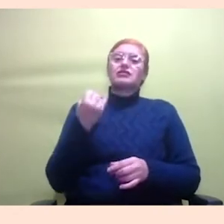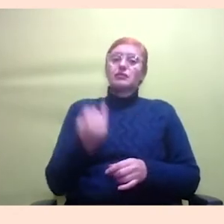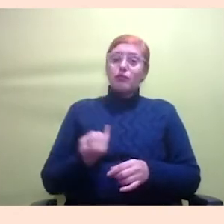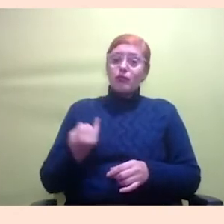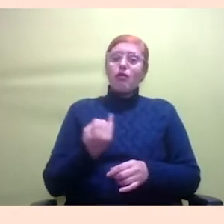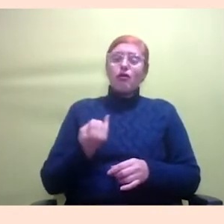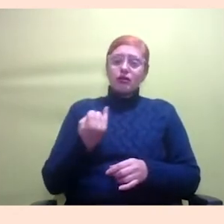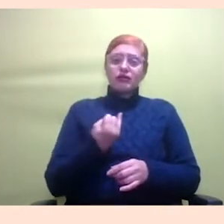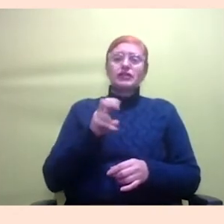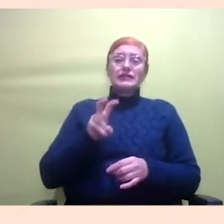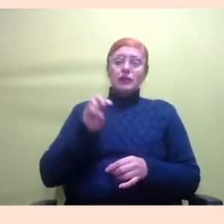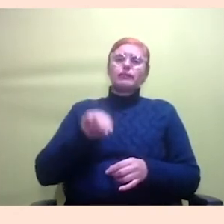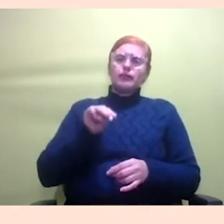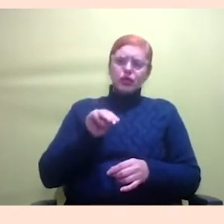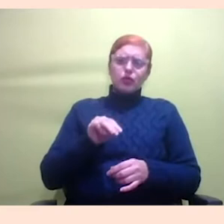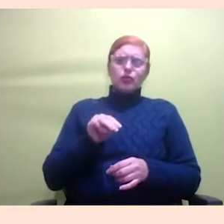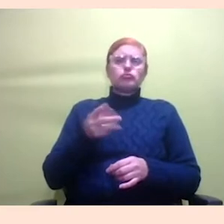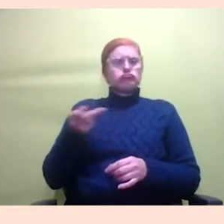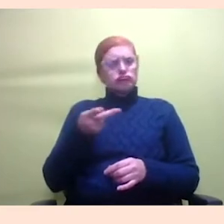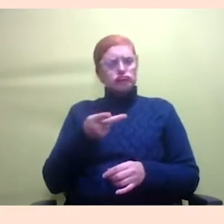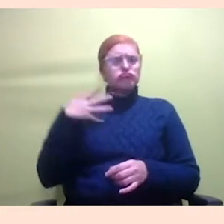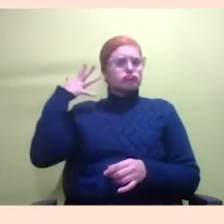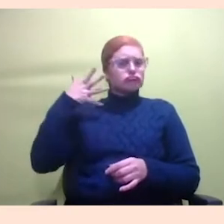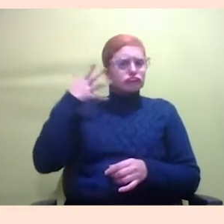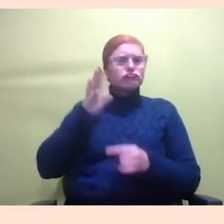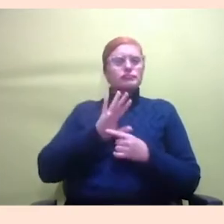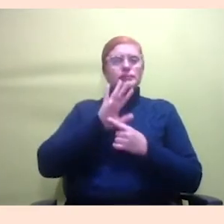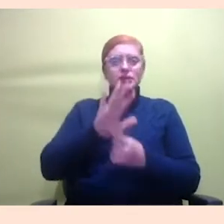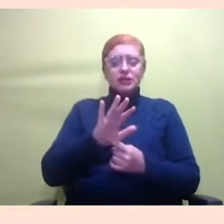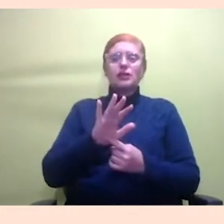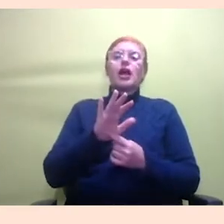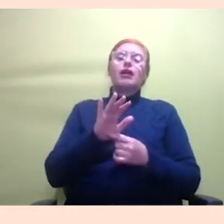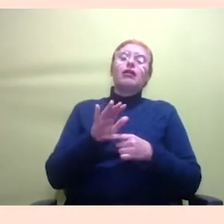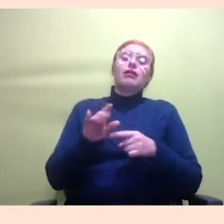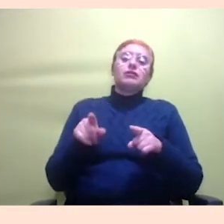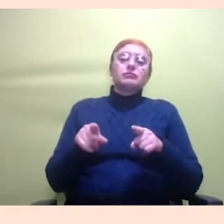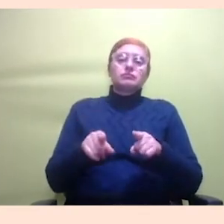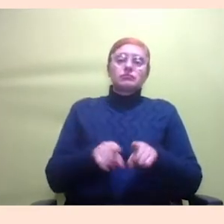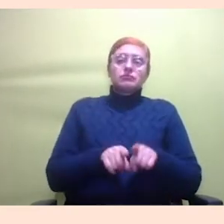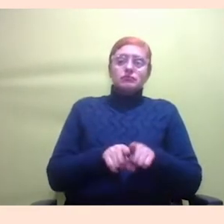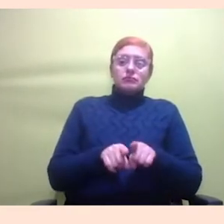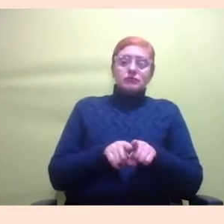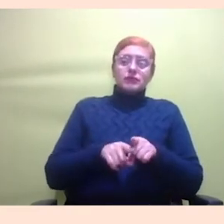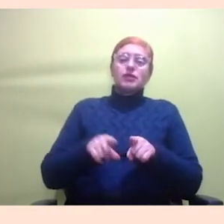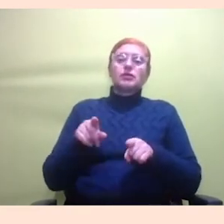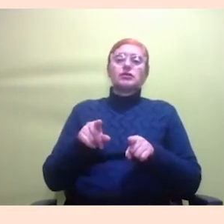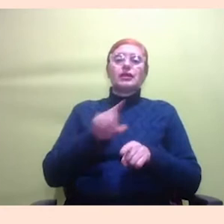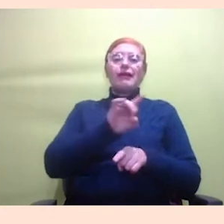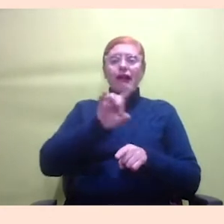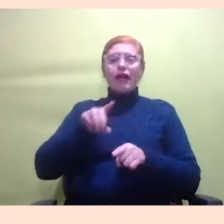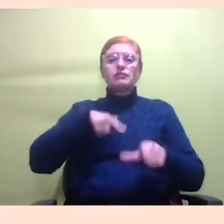minutos para vocês se apresentarem e apresentar o trabalho e também